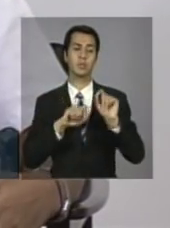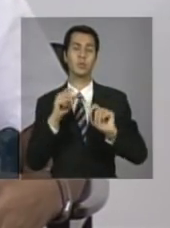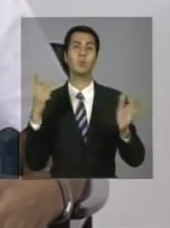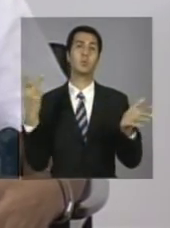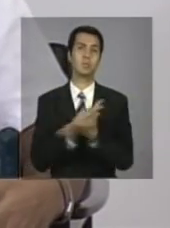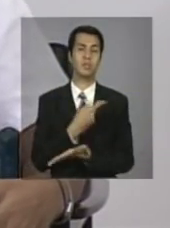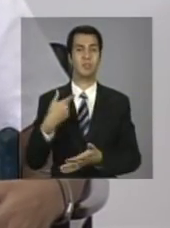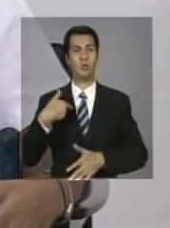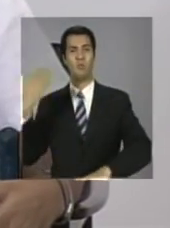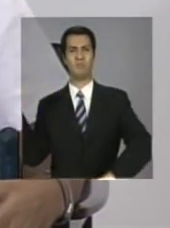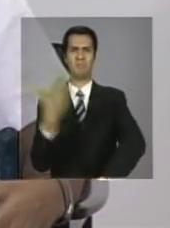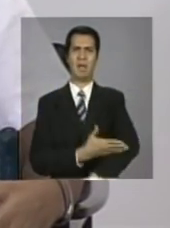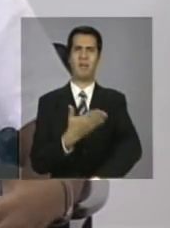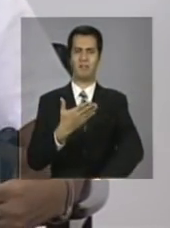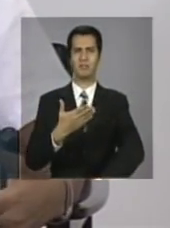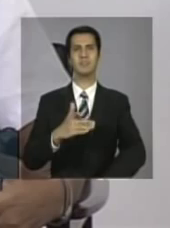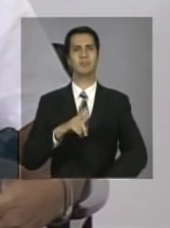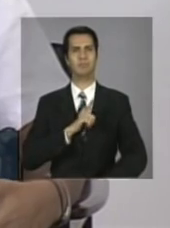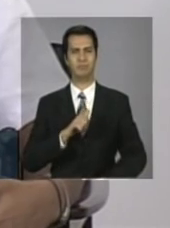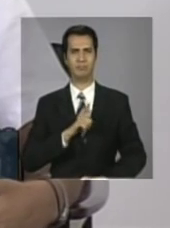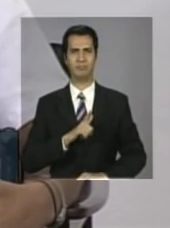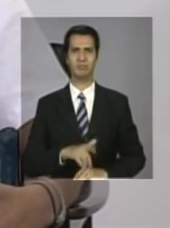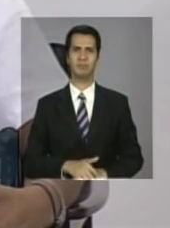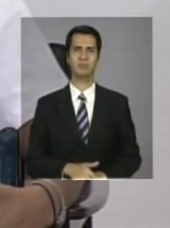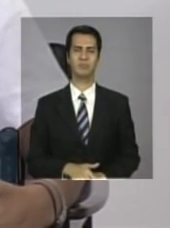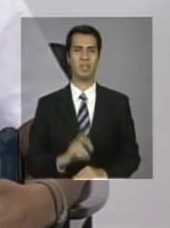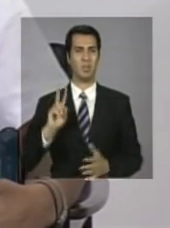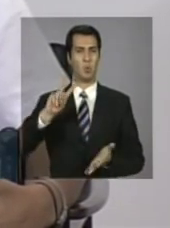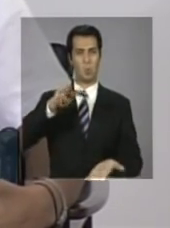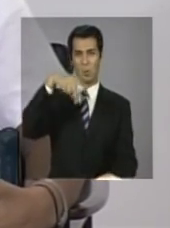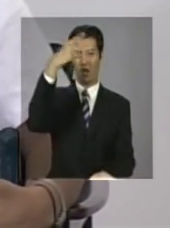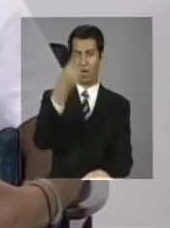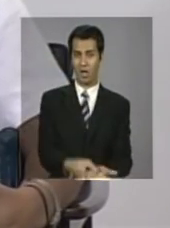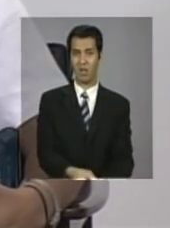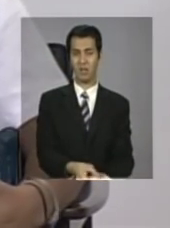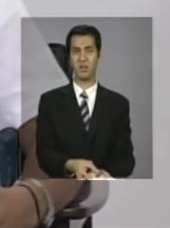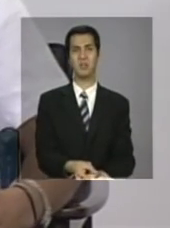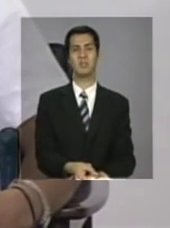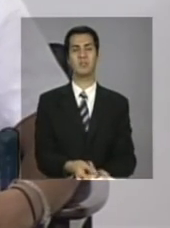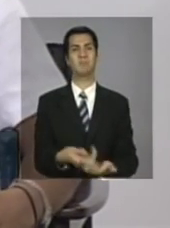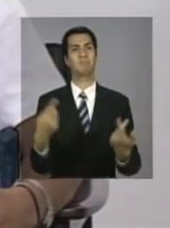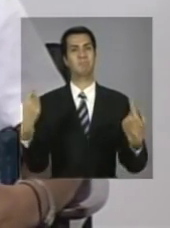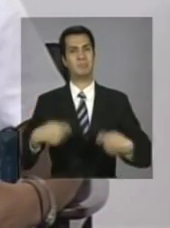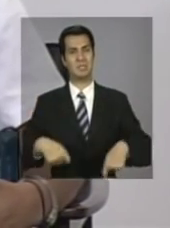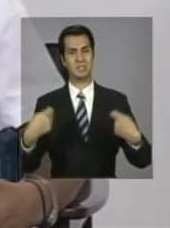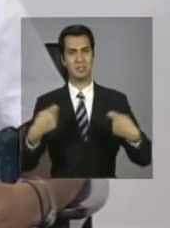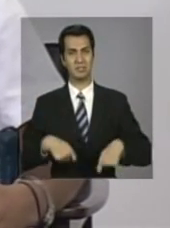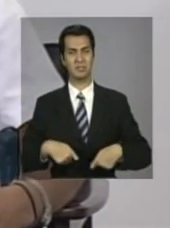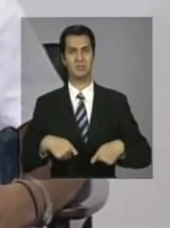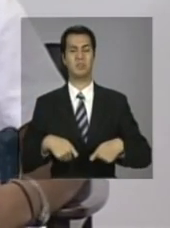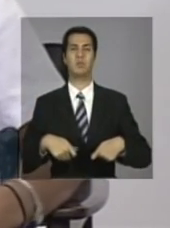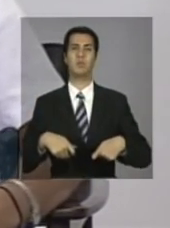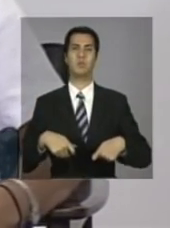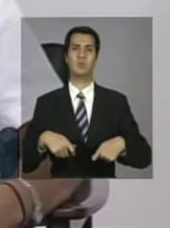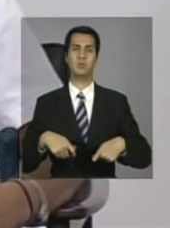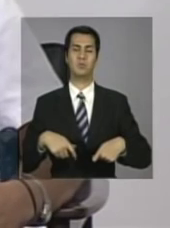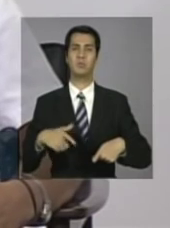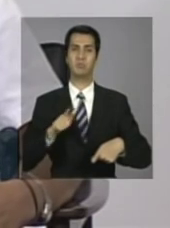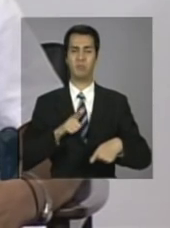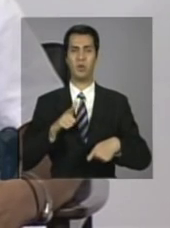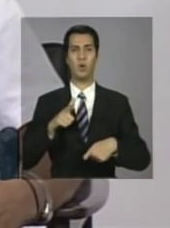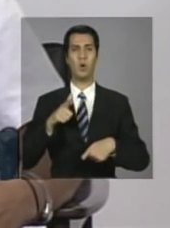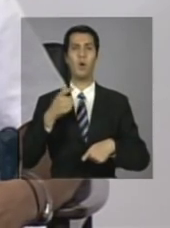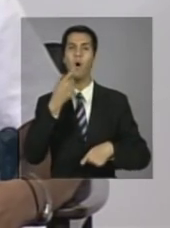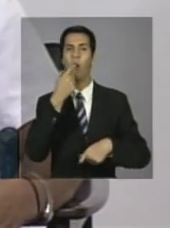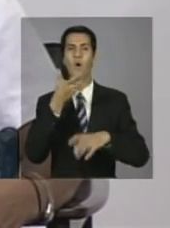acidentei, tive uma queda, tive que colocar uma prótese no fêmur,